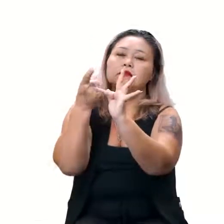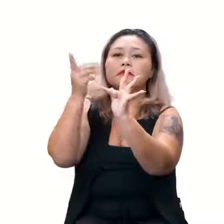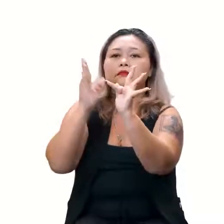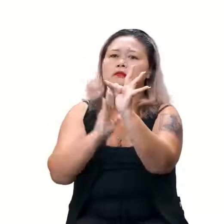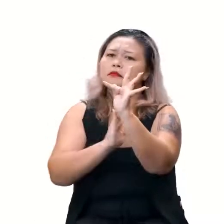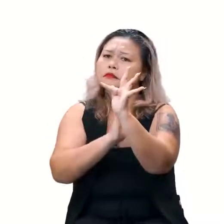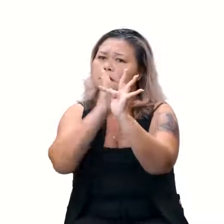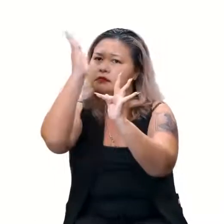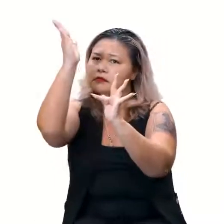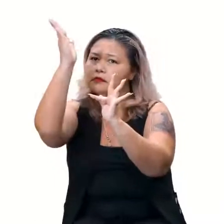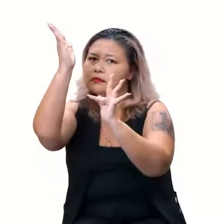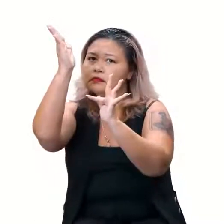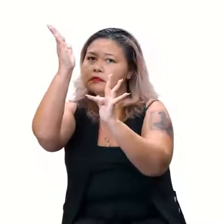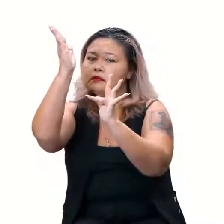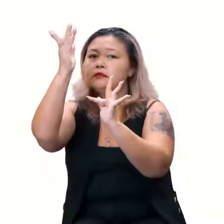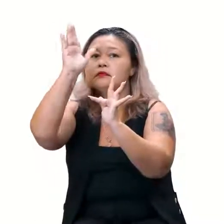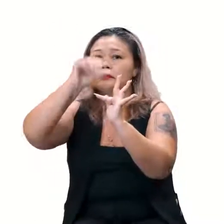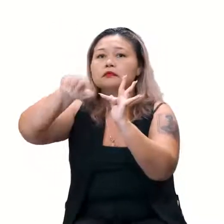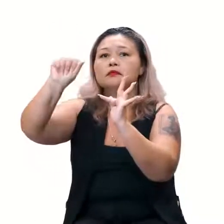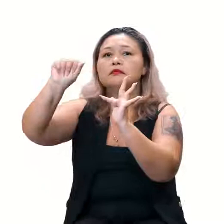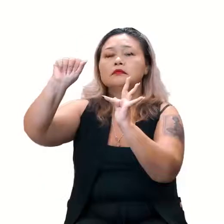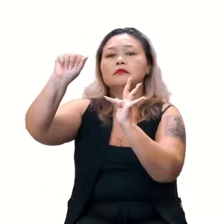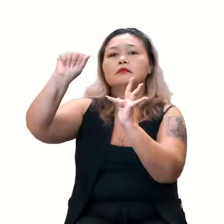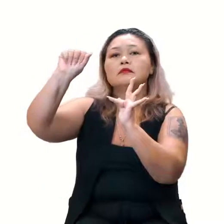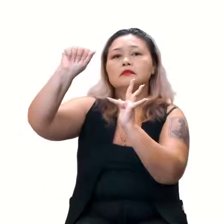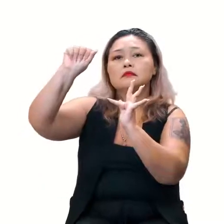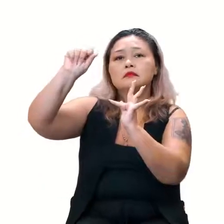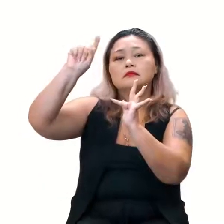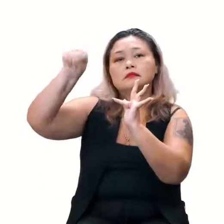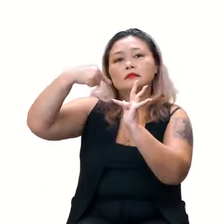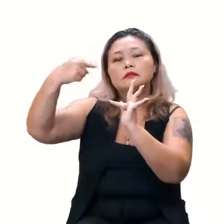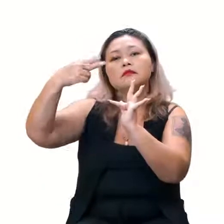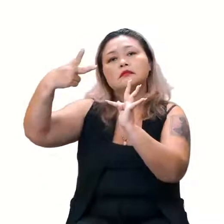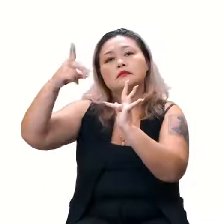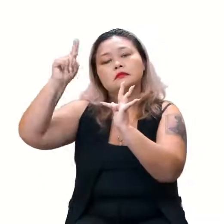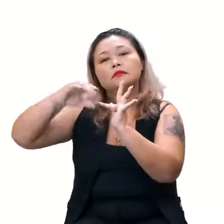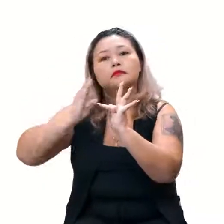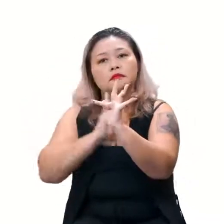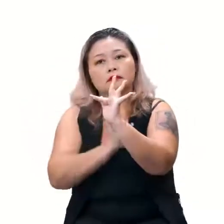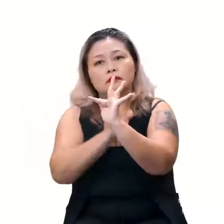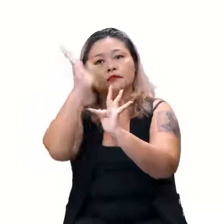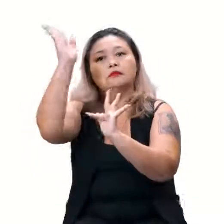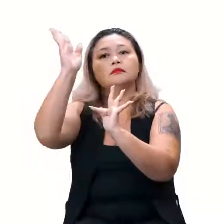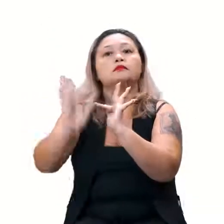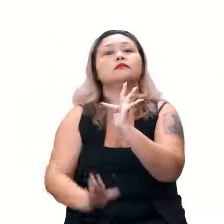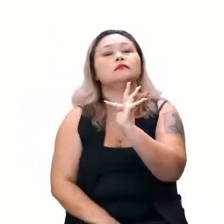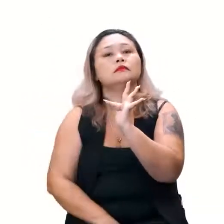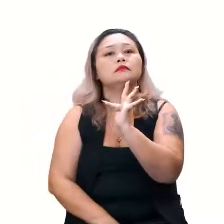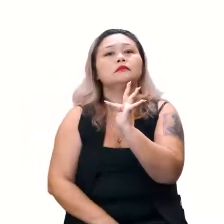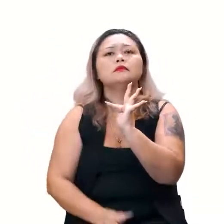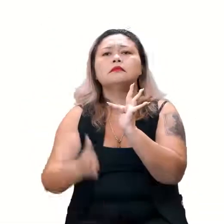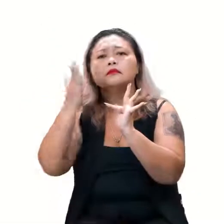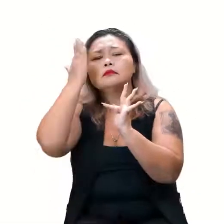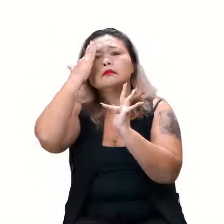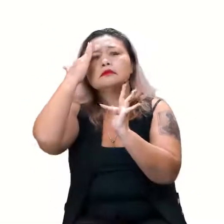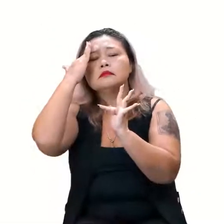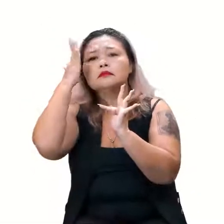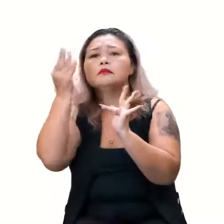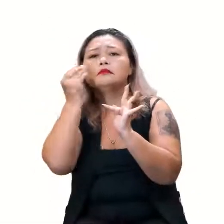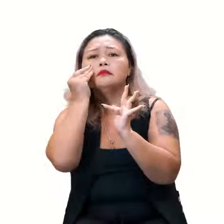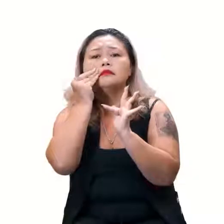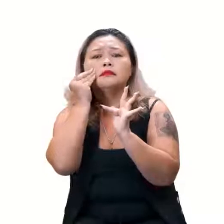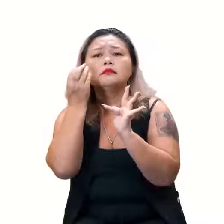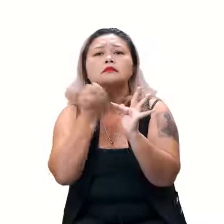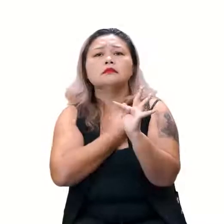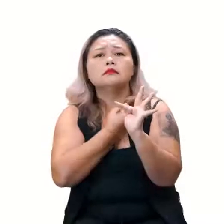gente já sabe também quem é o A. O A é maior que 0. O A é maior que 0. Então, ela é crescente. Mas também a gente podia experimentar valores, né?